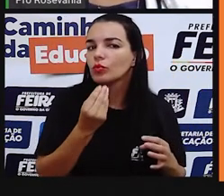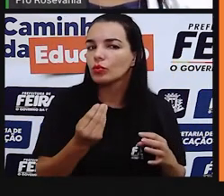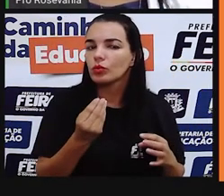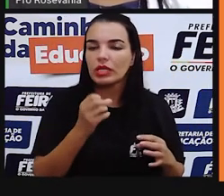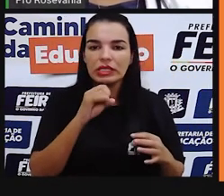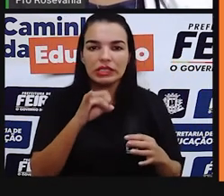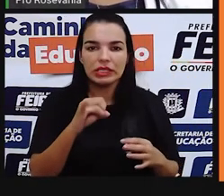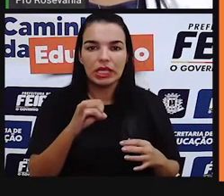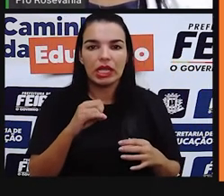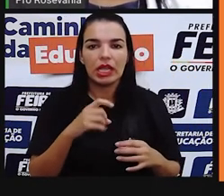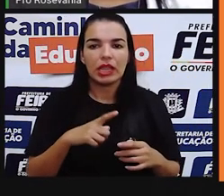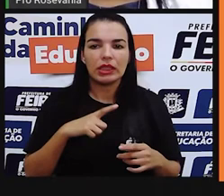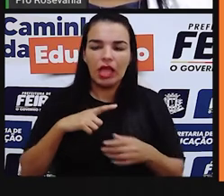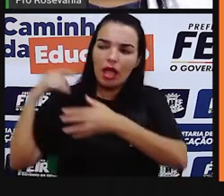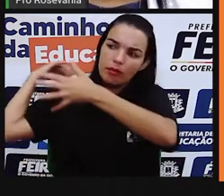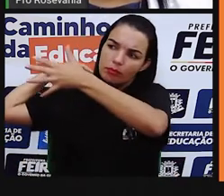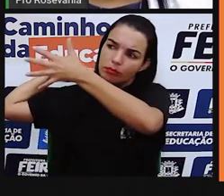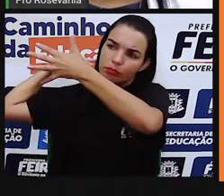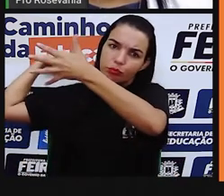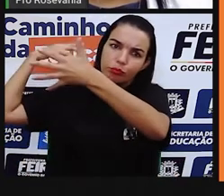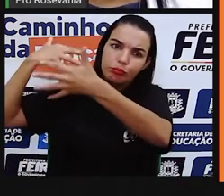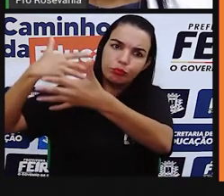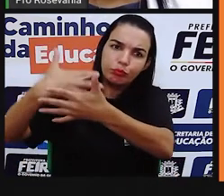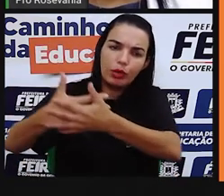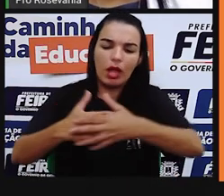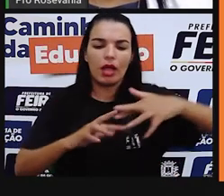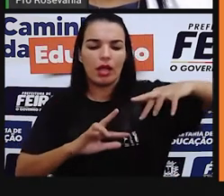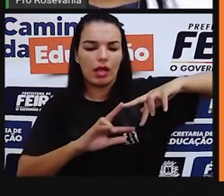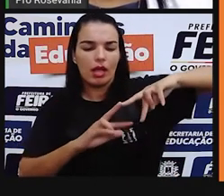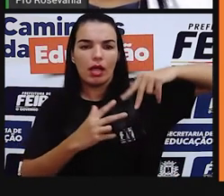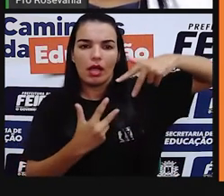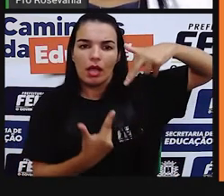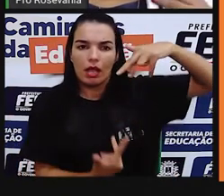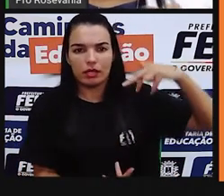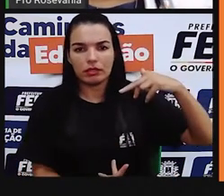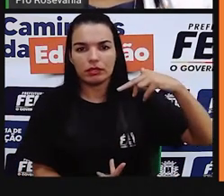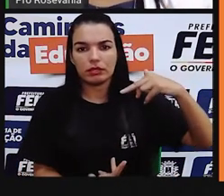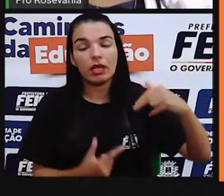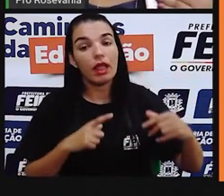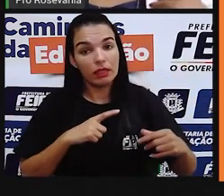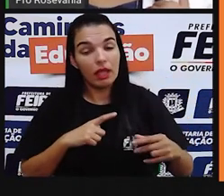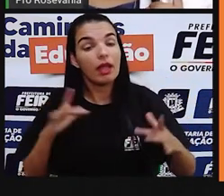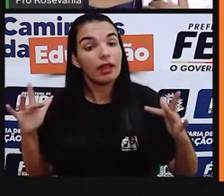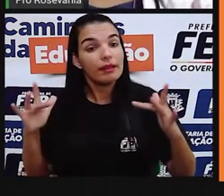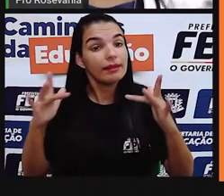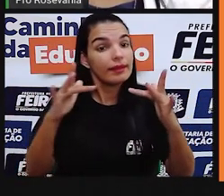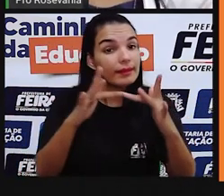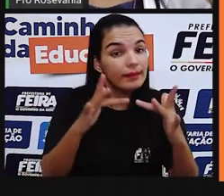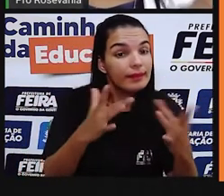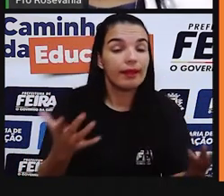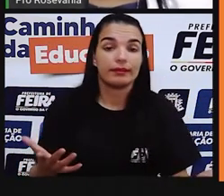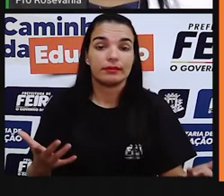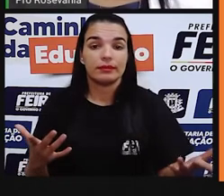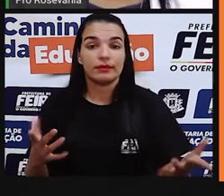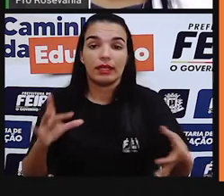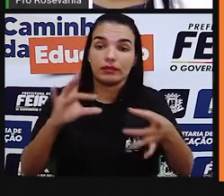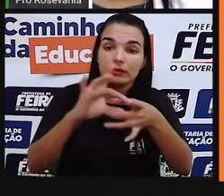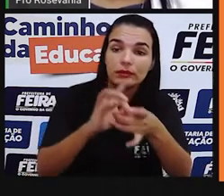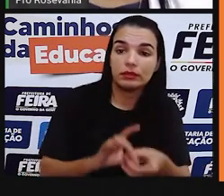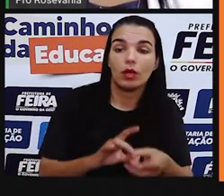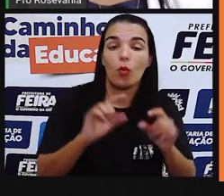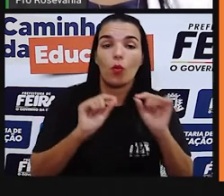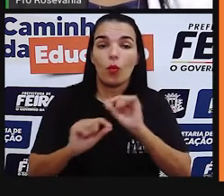A ancestralidade, a genética, então, a racionalidade é a expressão física, né? É a expressão da